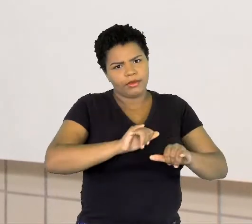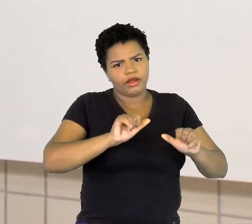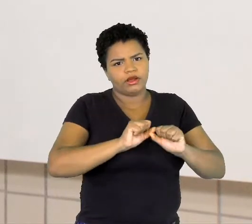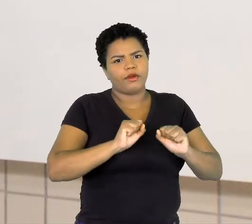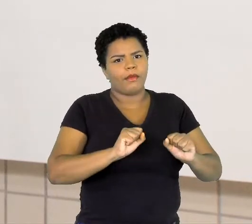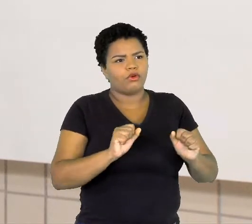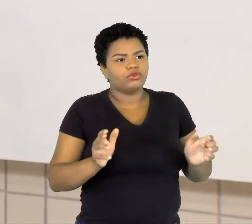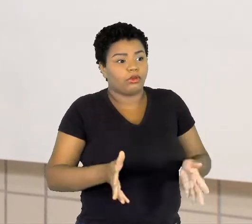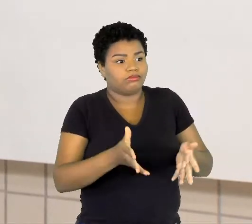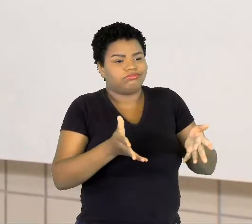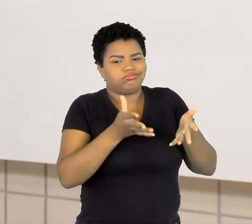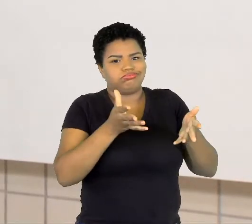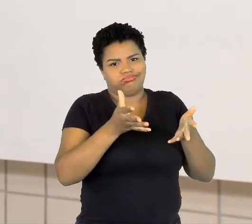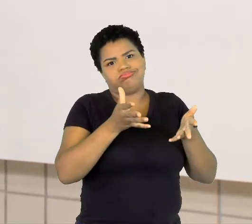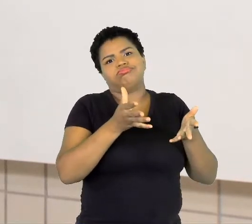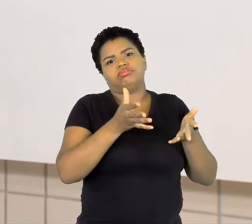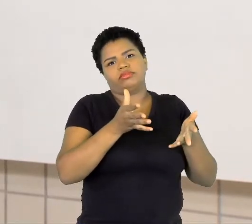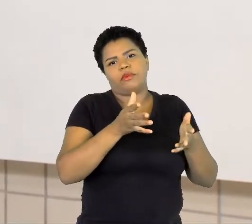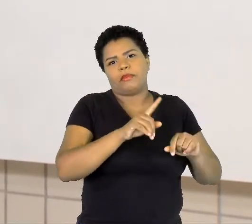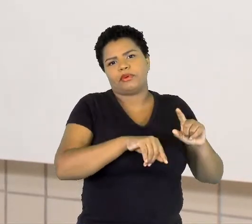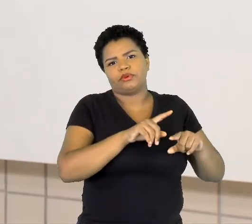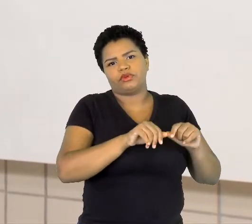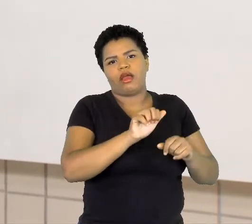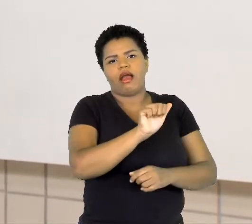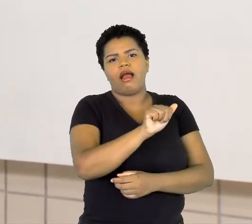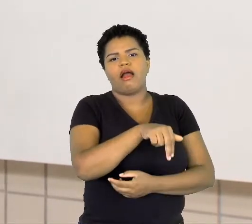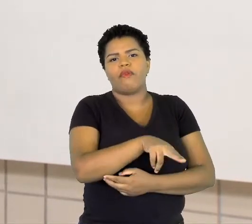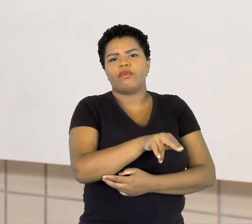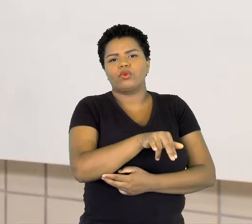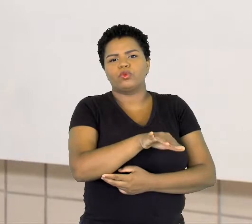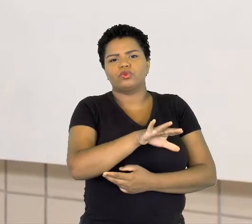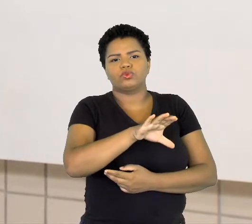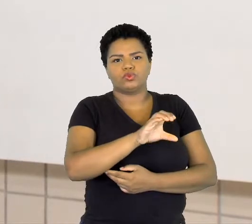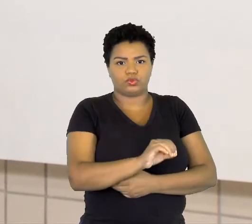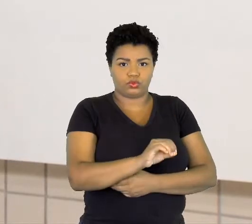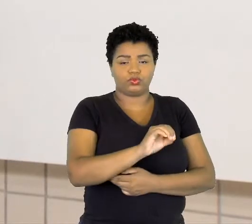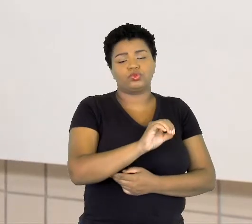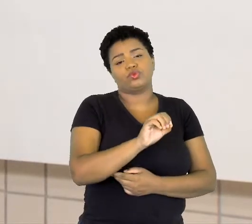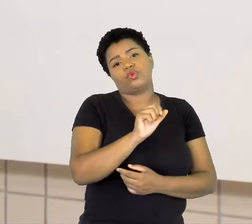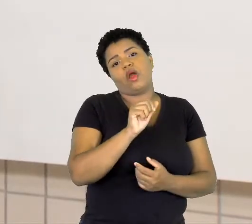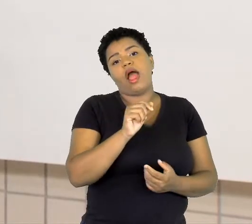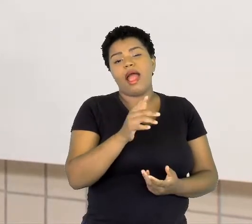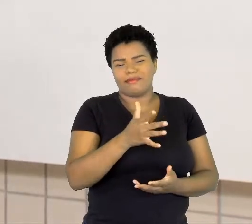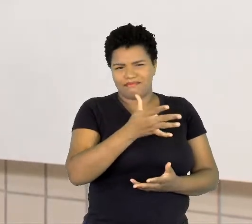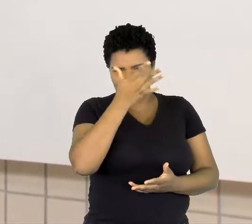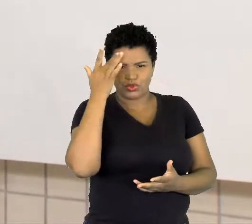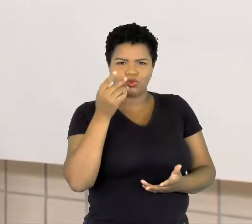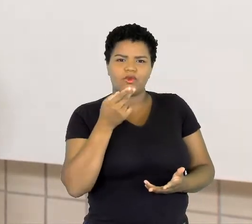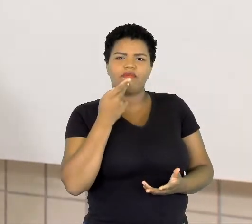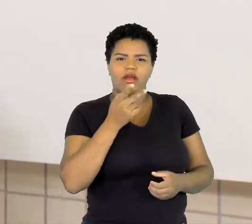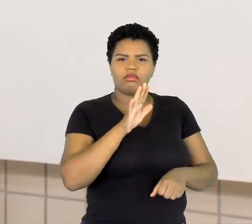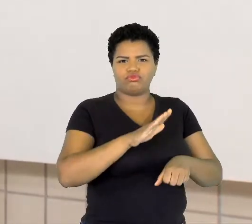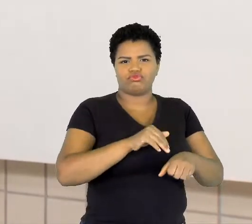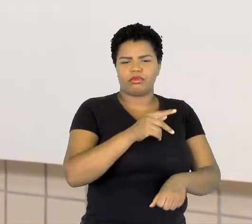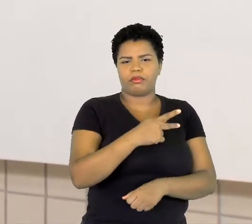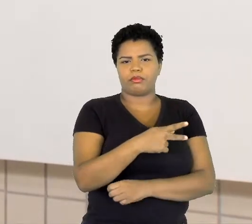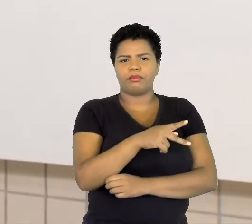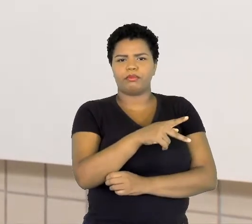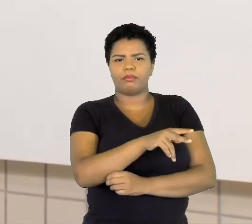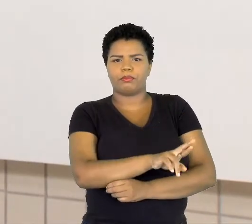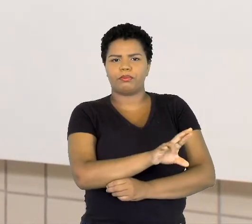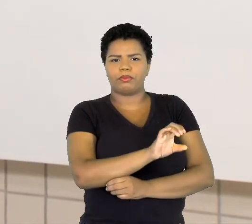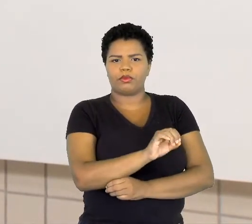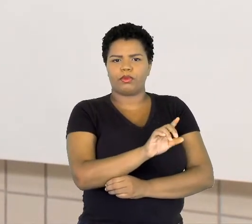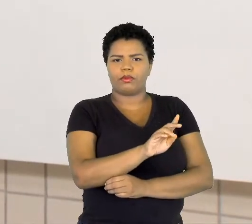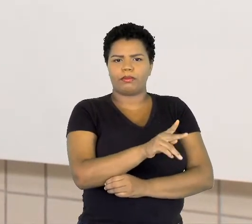que ela é o anúncio publicitário, que muita gente chama propaganda, tá? Igual a gente viu no outro, na